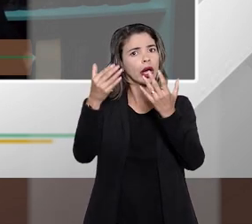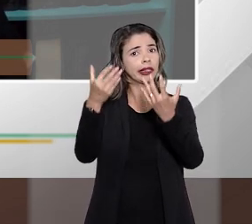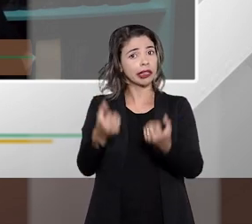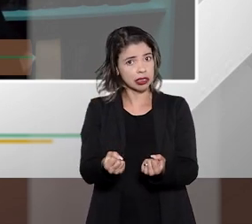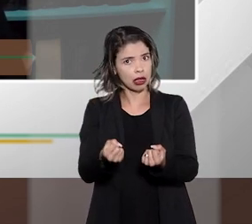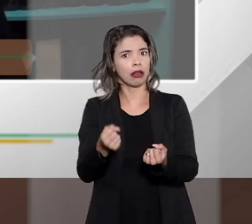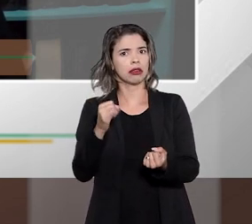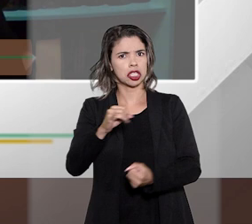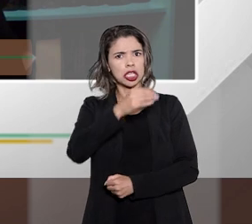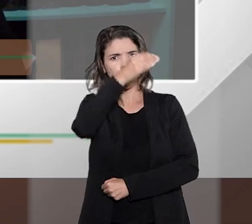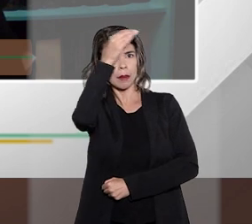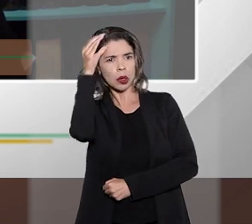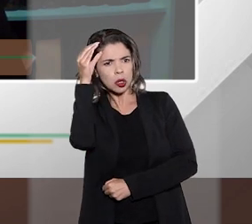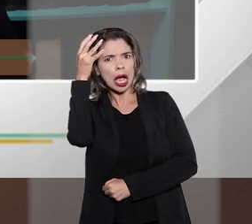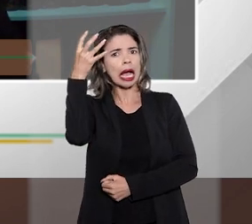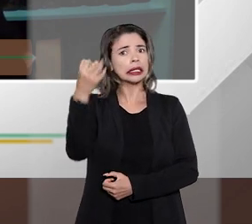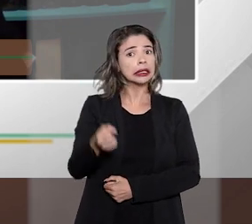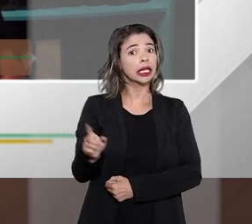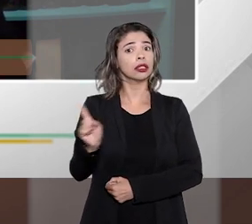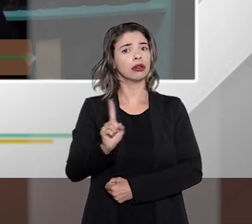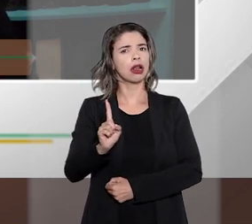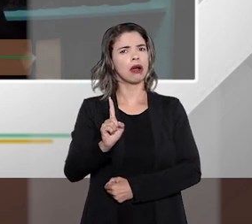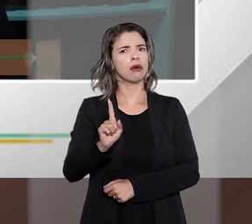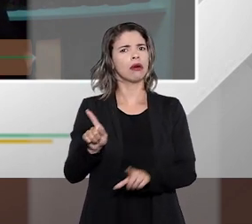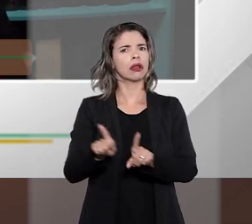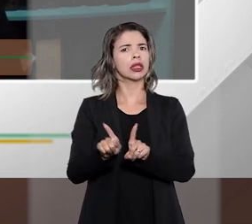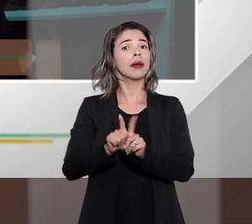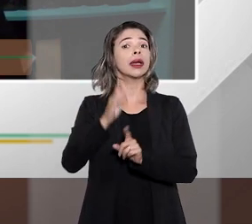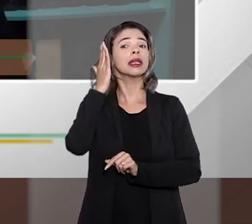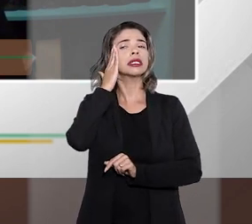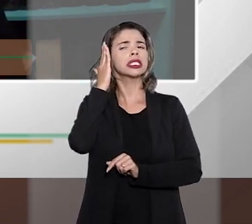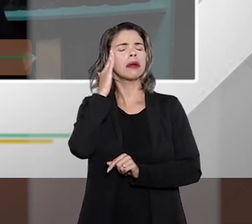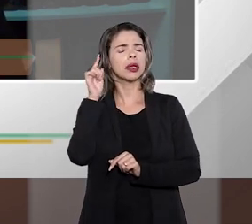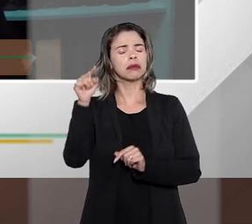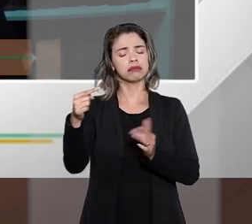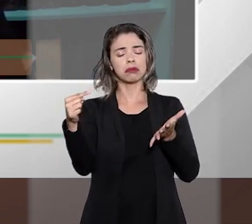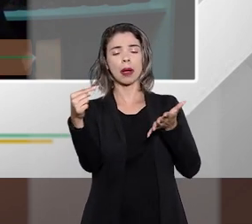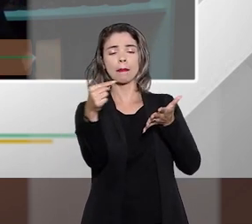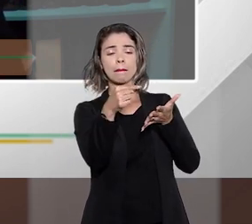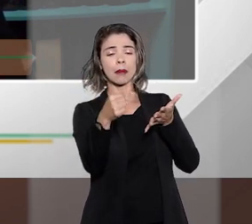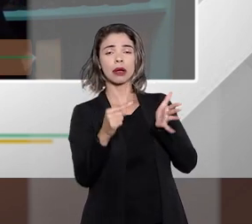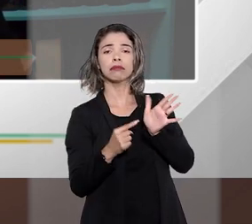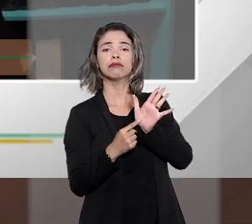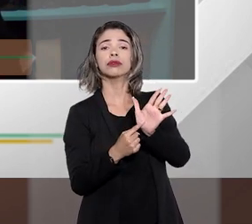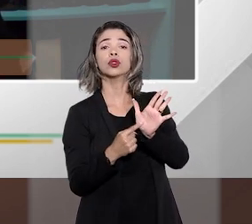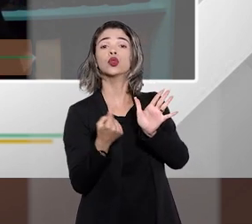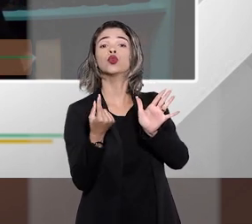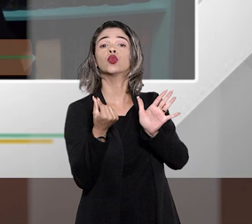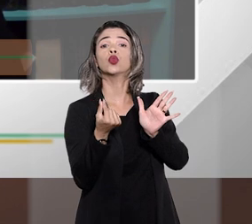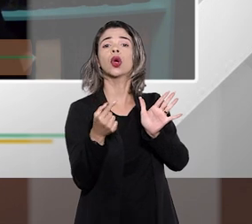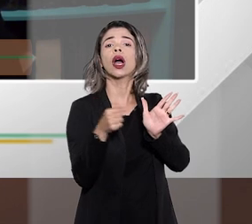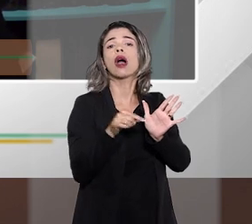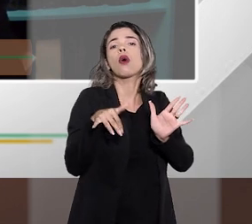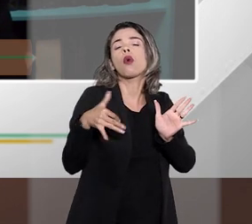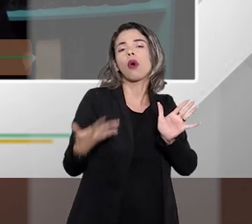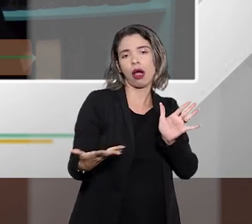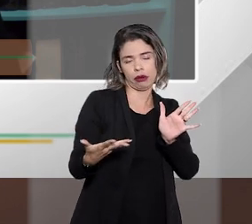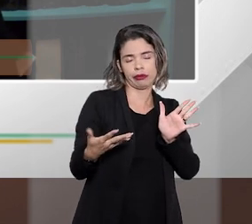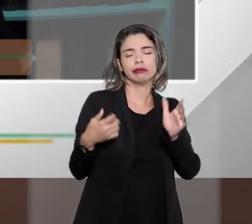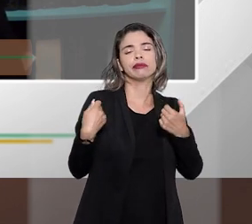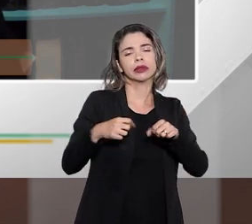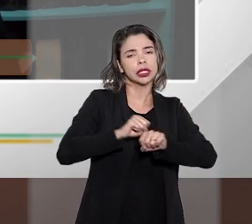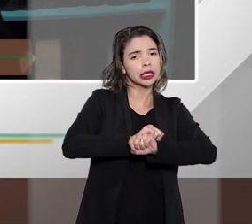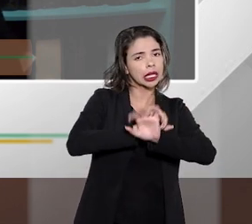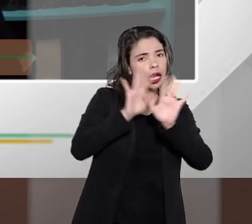consumidor muito consciente impugnar ou não ou pelo menos saber quanto aquilo vai custar então muitas